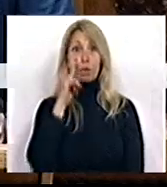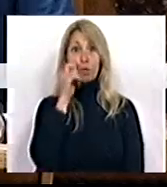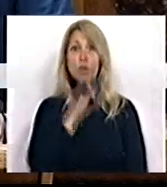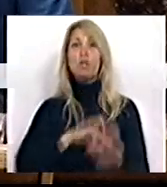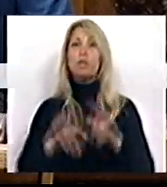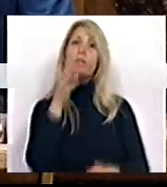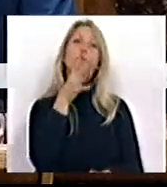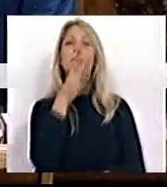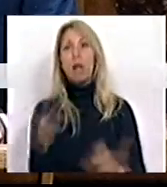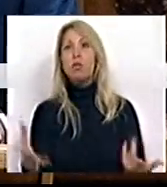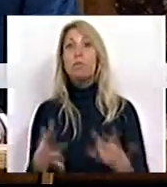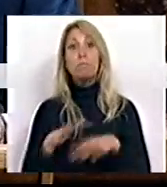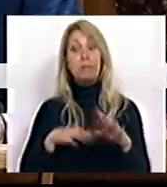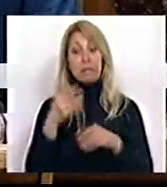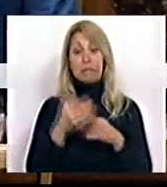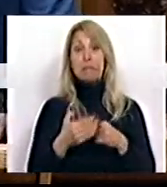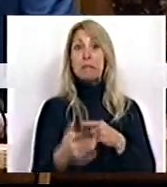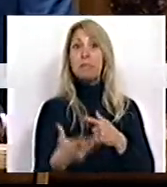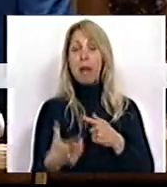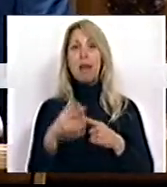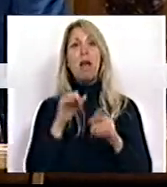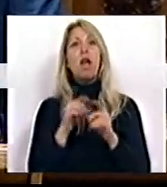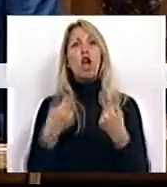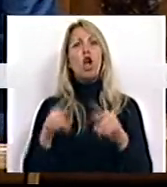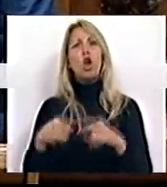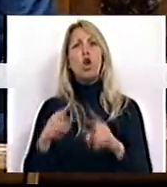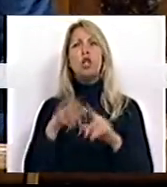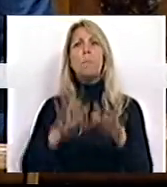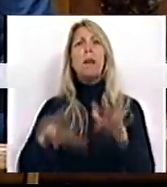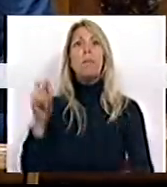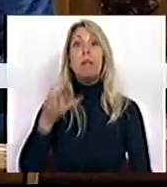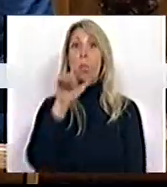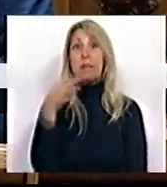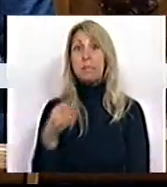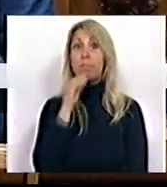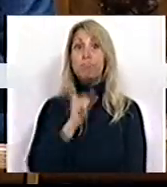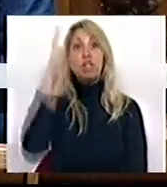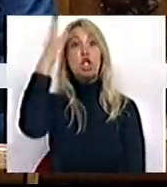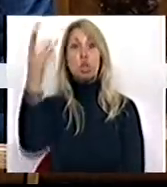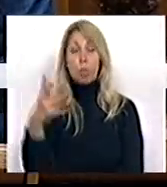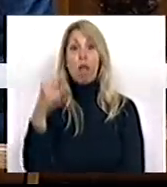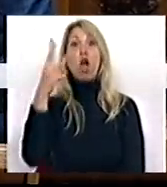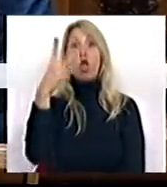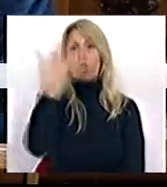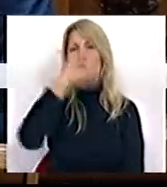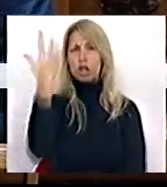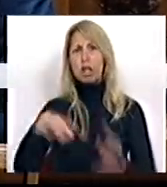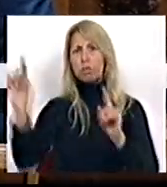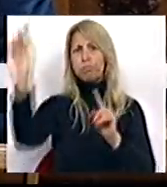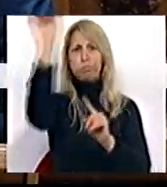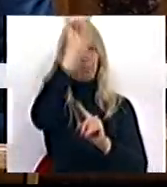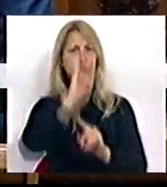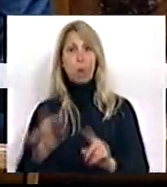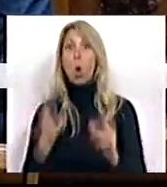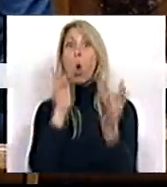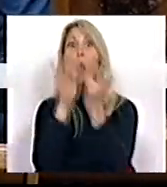Meus deputados, realizaram-se esta semana as Jornadas Parlamentares do PCP na Península de Setúbal. Durante dois dias por toda a região foram muitos